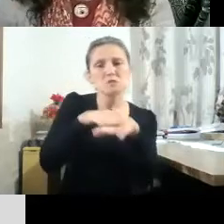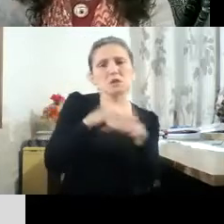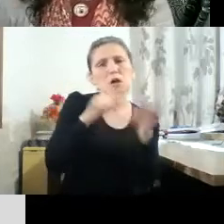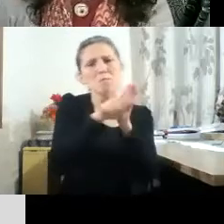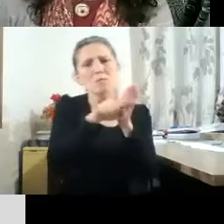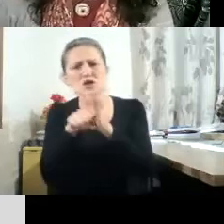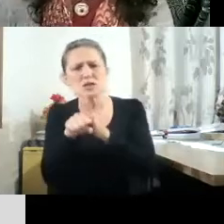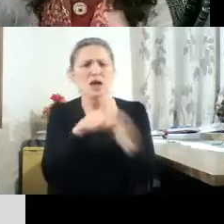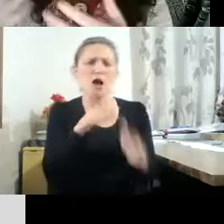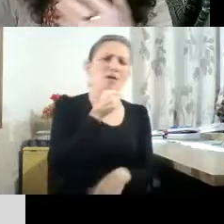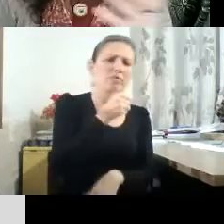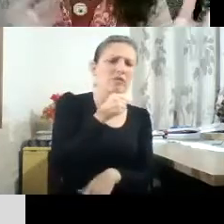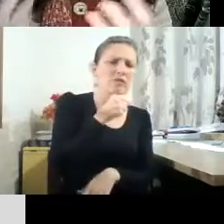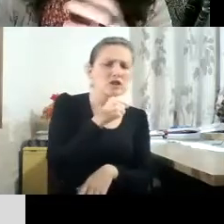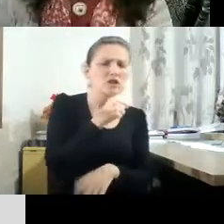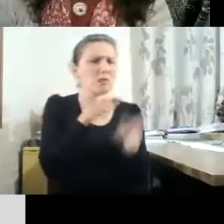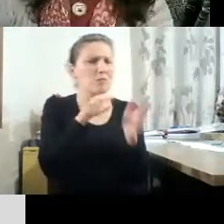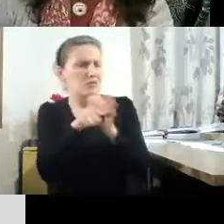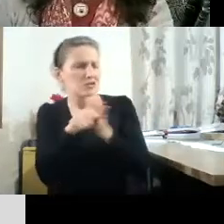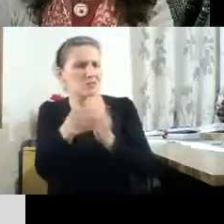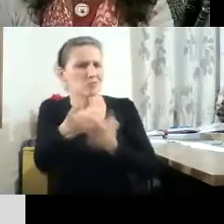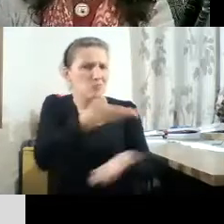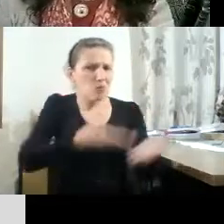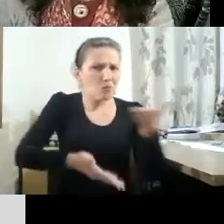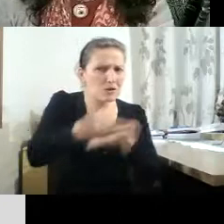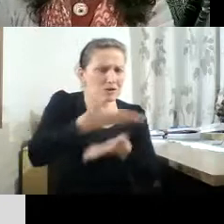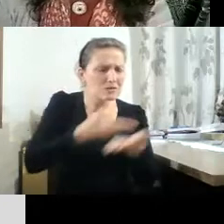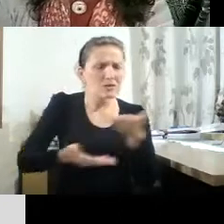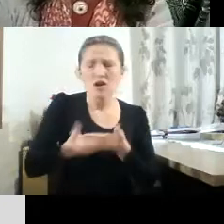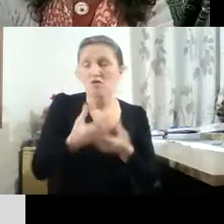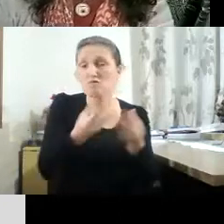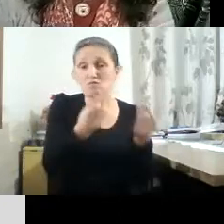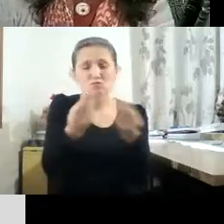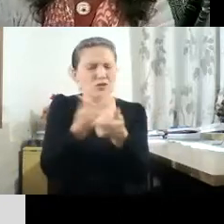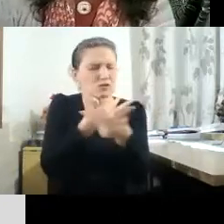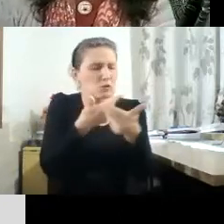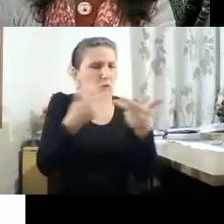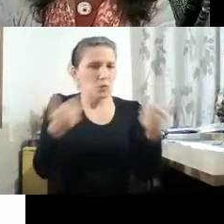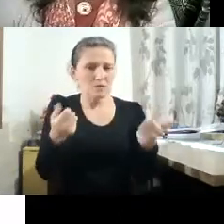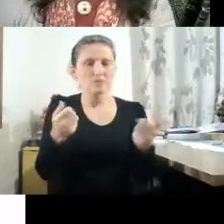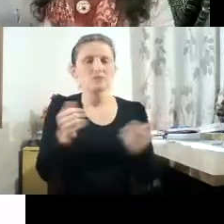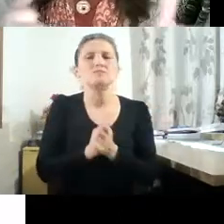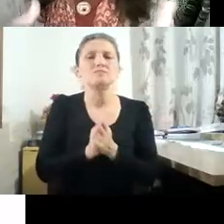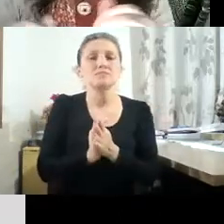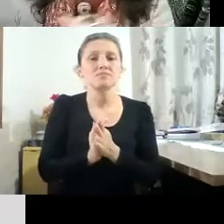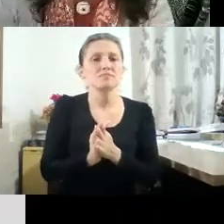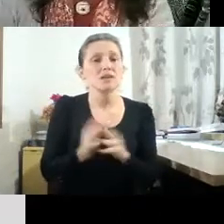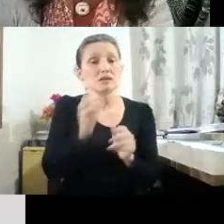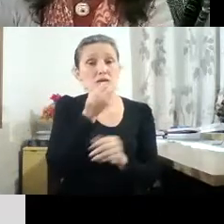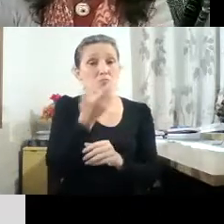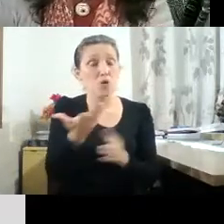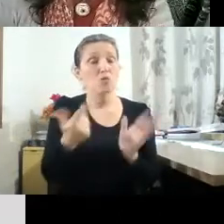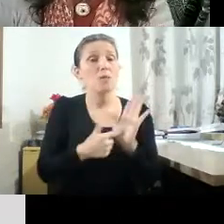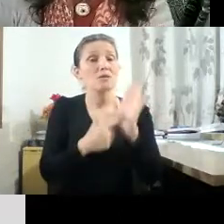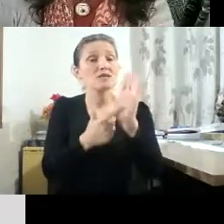pesquisamos por lá, compartilhamos muitas ideias com a Lucila, e, bom, apresentamos aqui